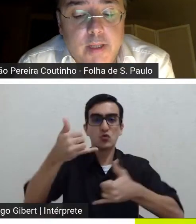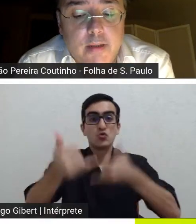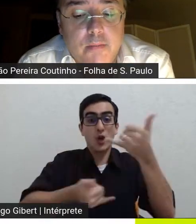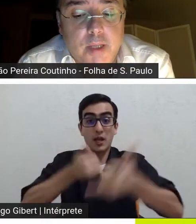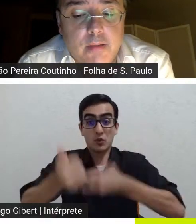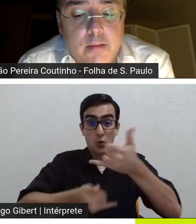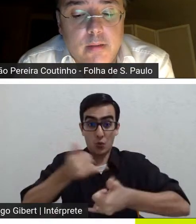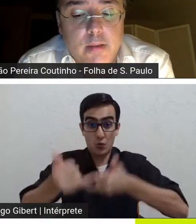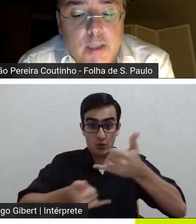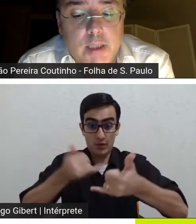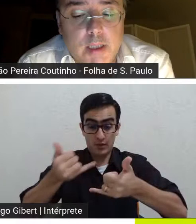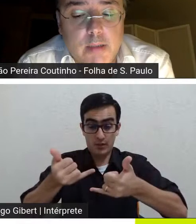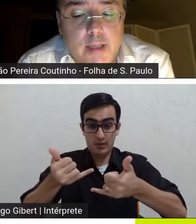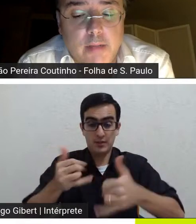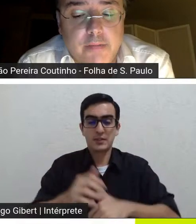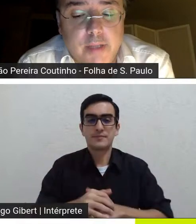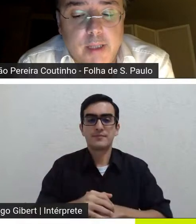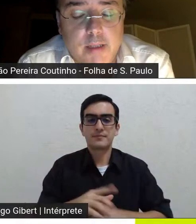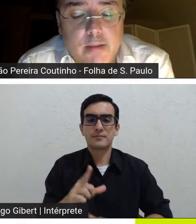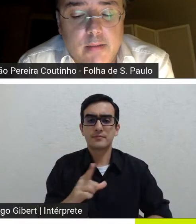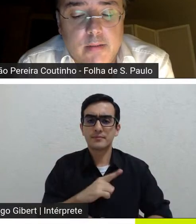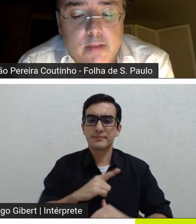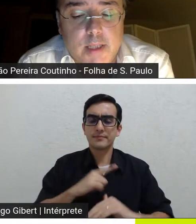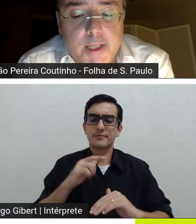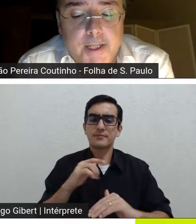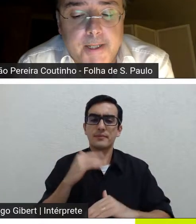e evidentemente talvez